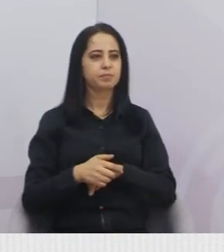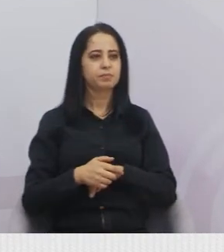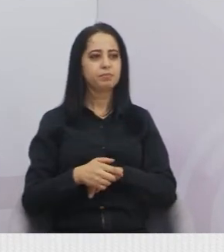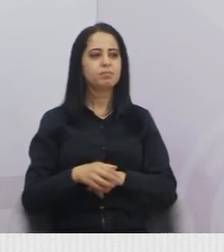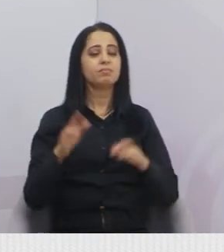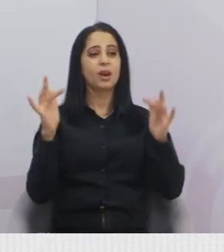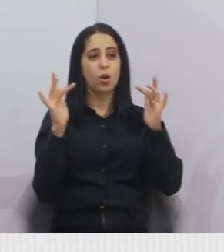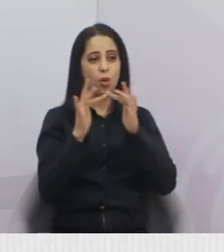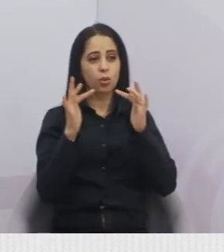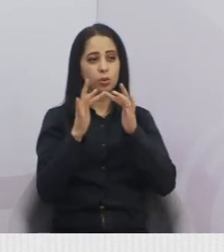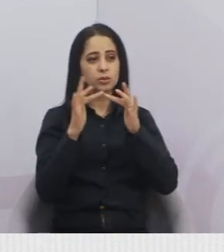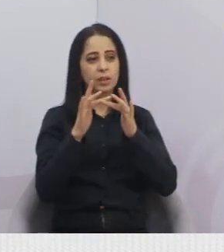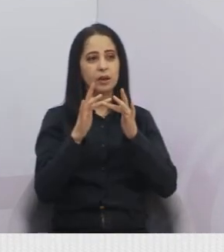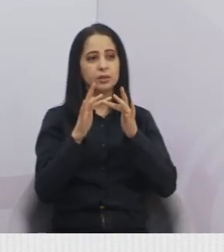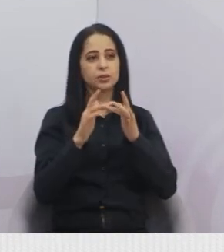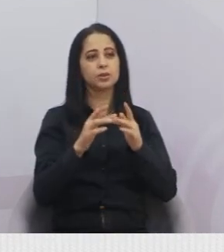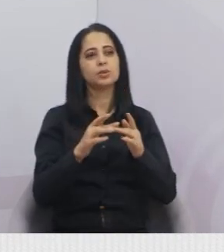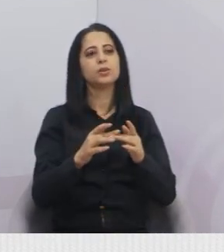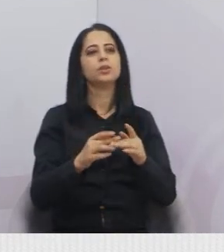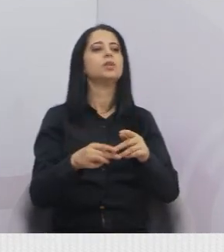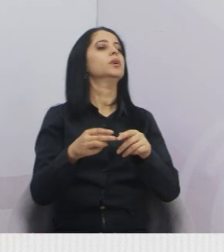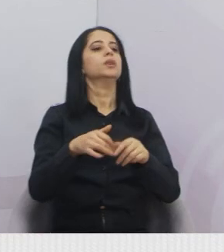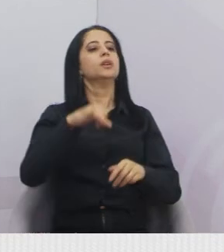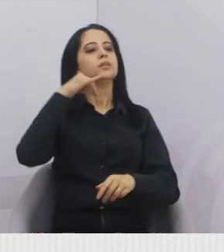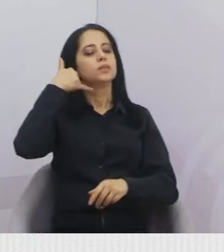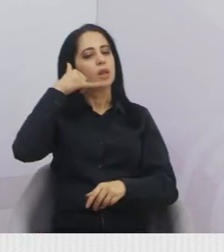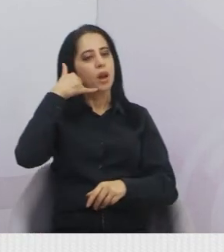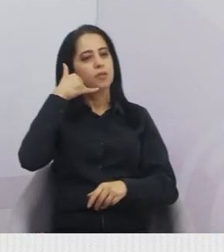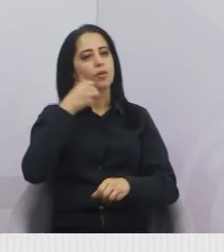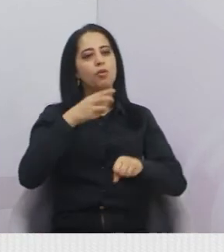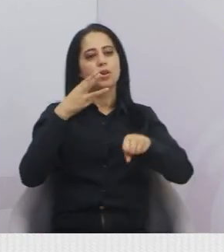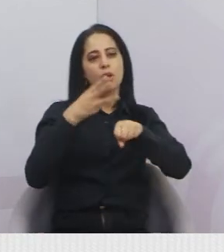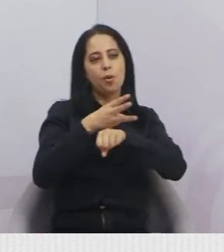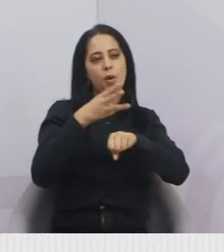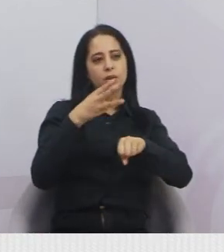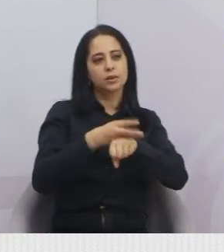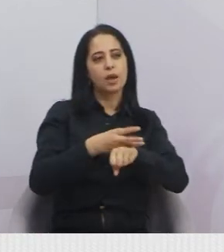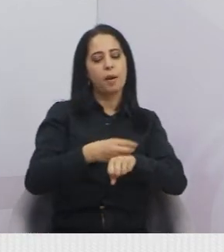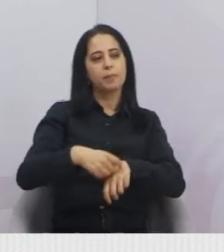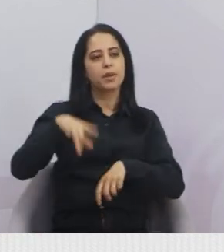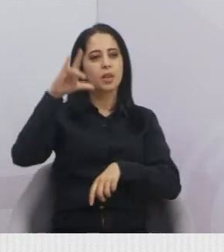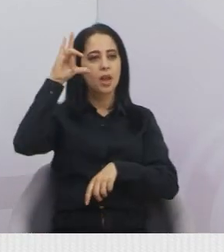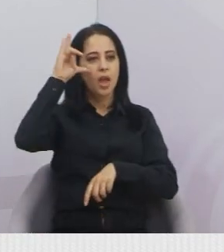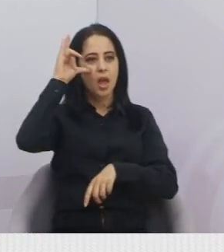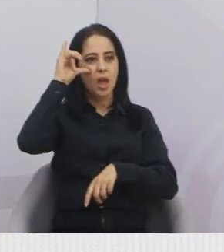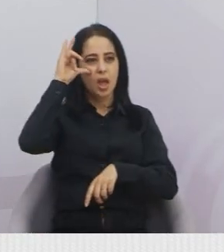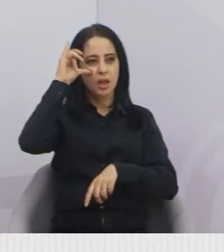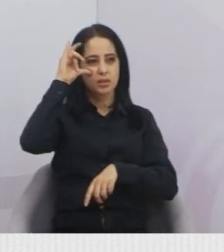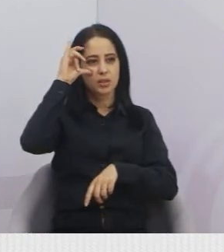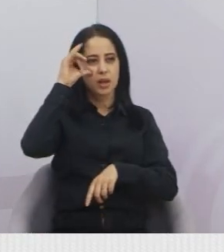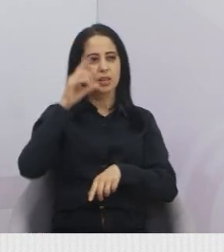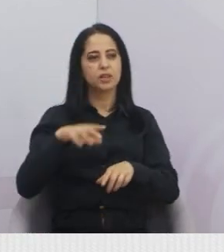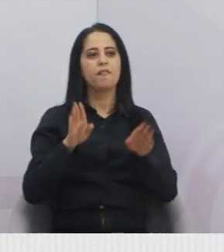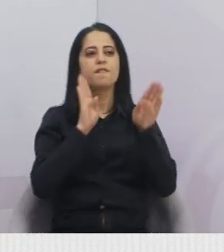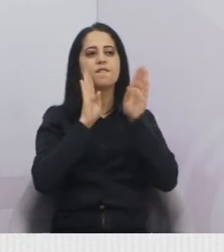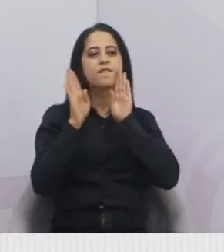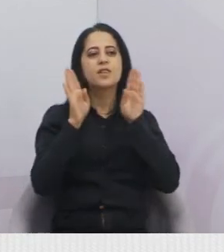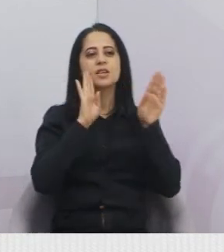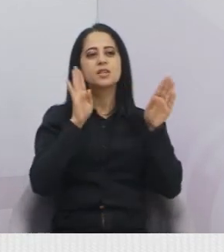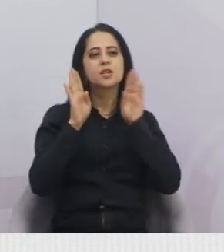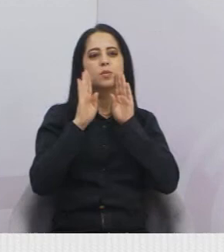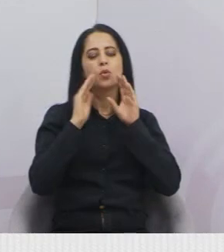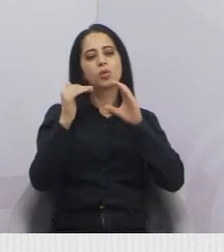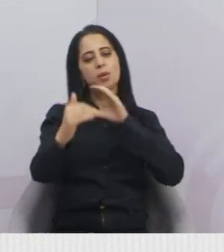meus contatos, agradeço a todos, agradeço a presença ali do noivo da minha assessora Josi, o Ri.